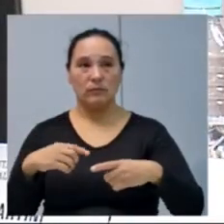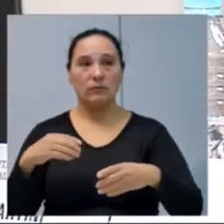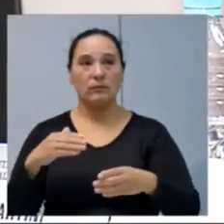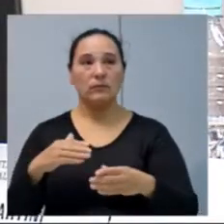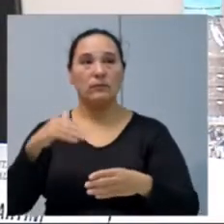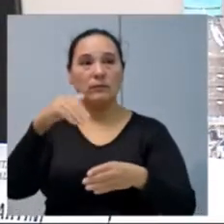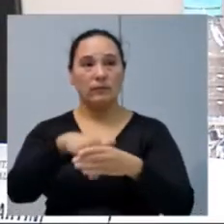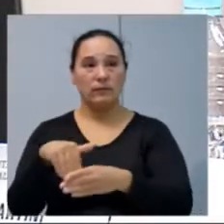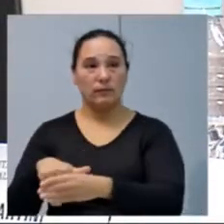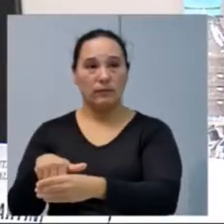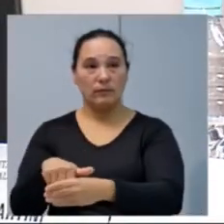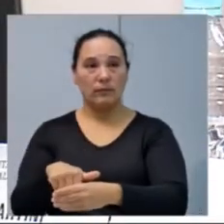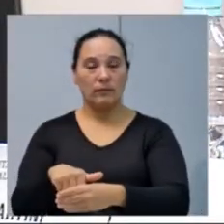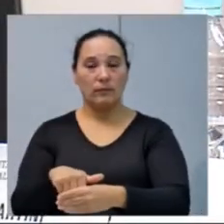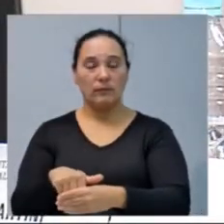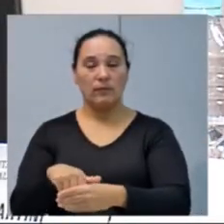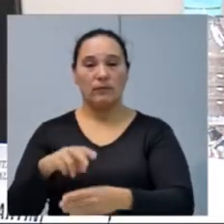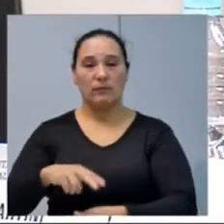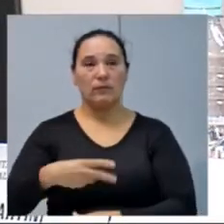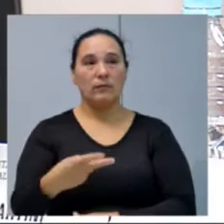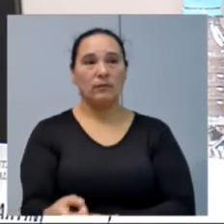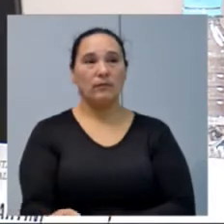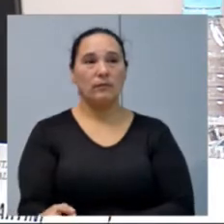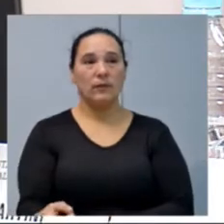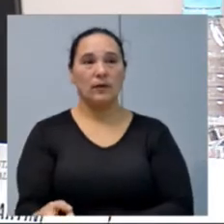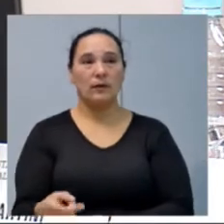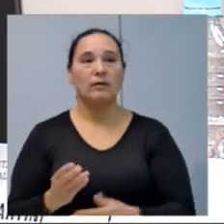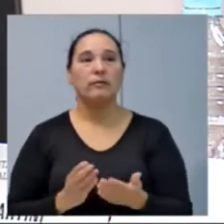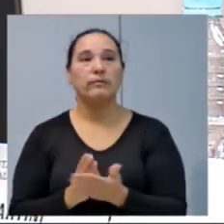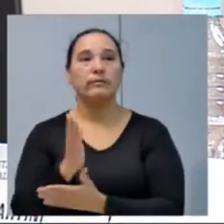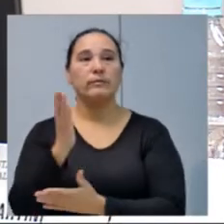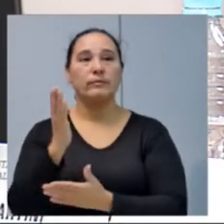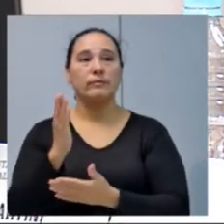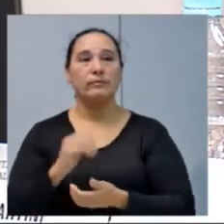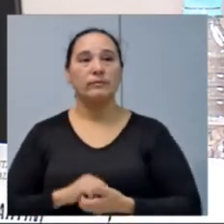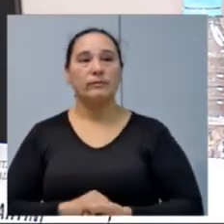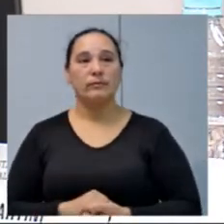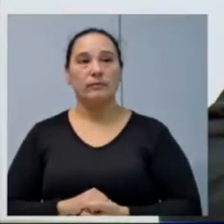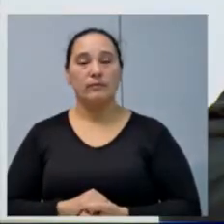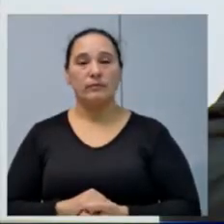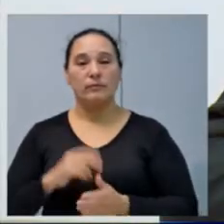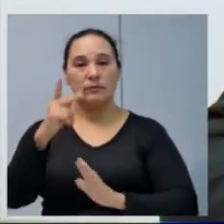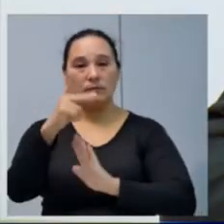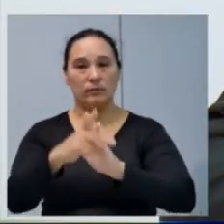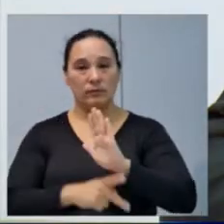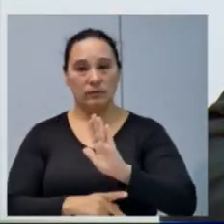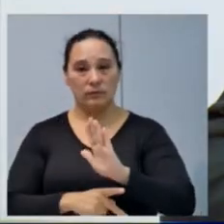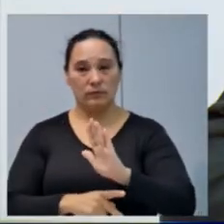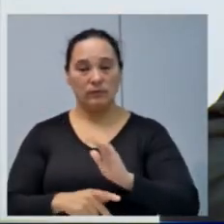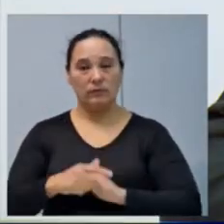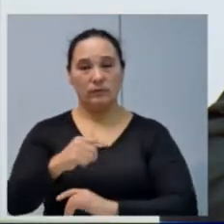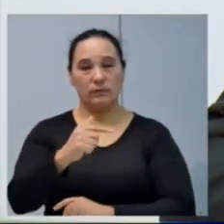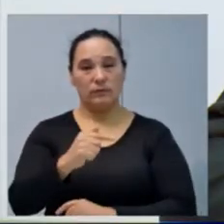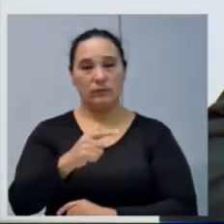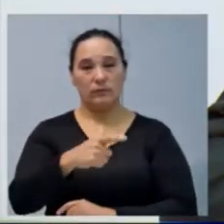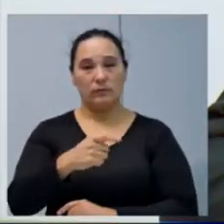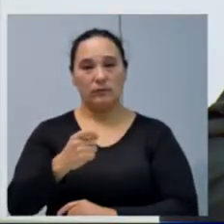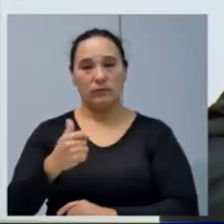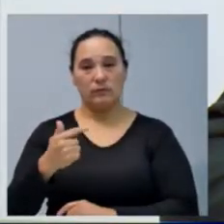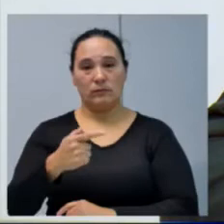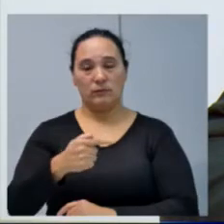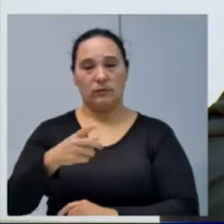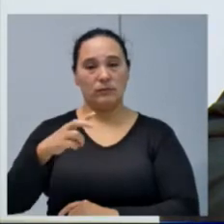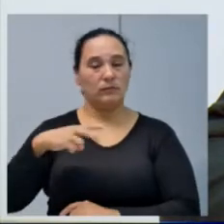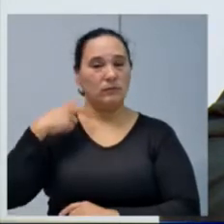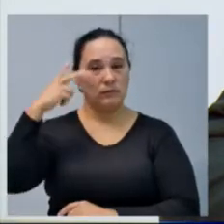votação. Os contrários se manifestem, está aprovado por unanimidade. Projeto de lei nº 7, 2017, do vereador Natão